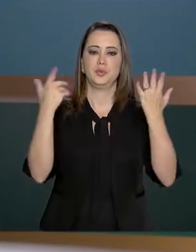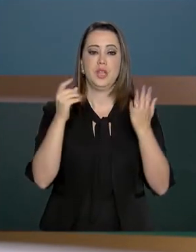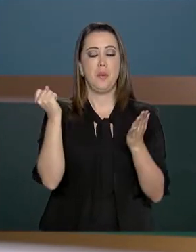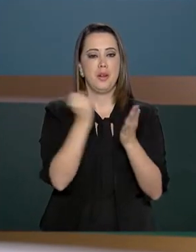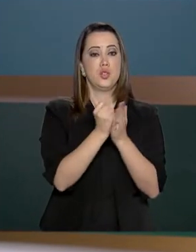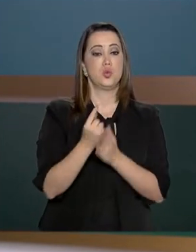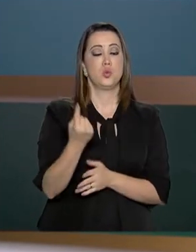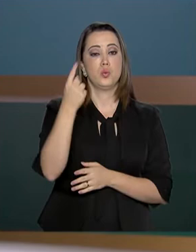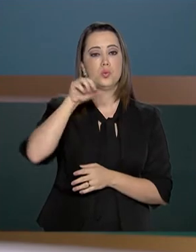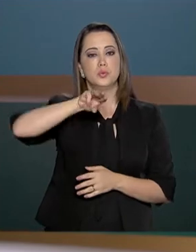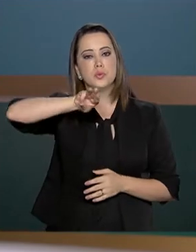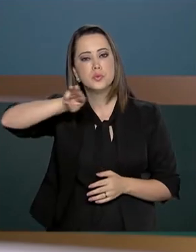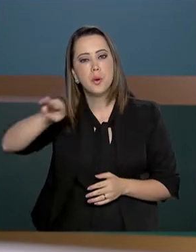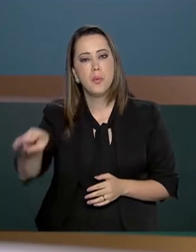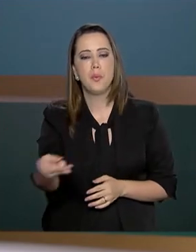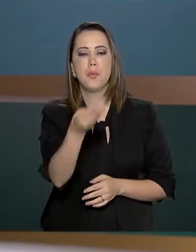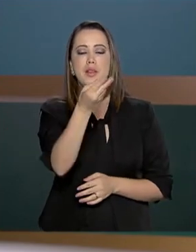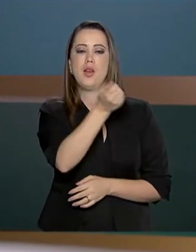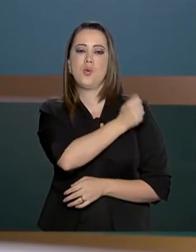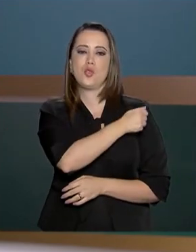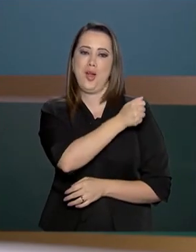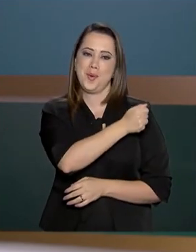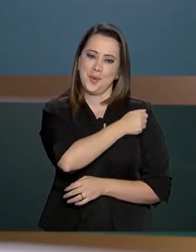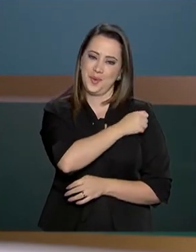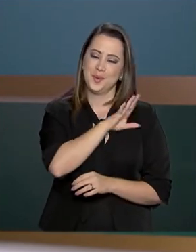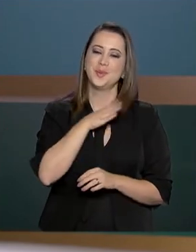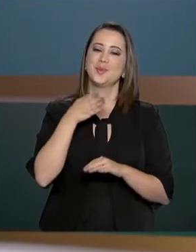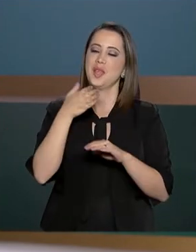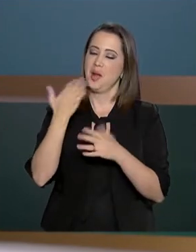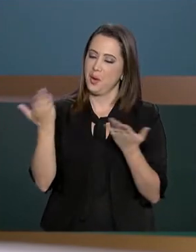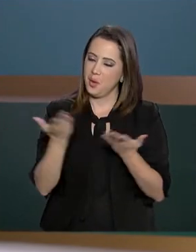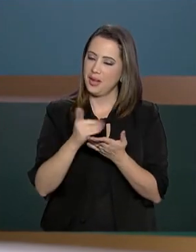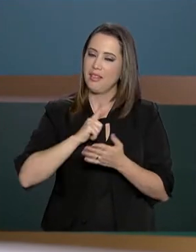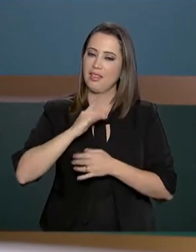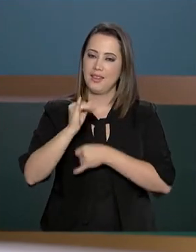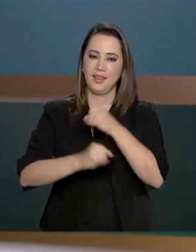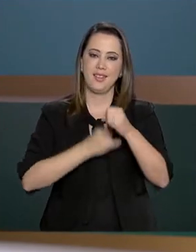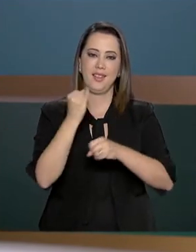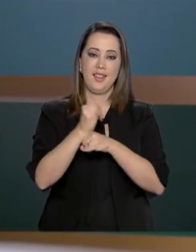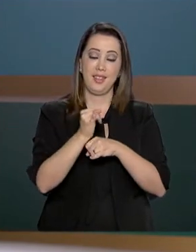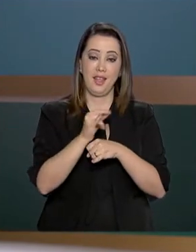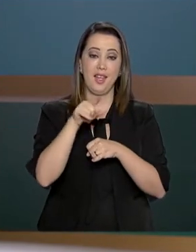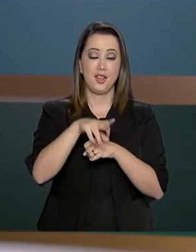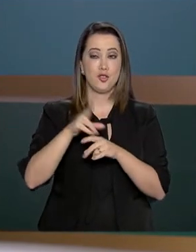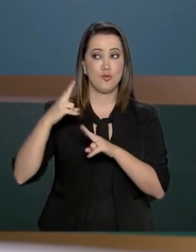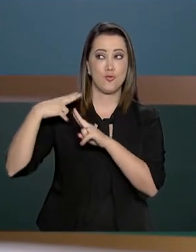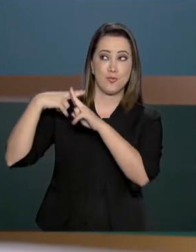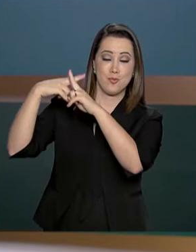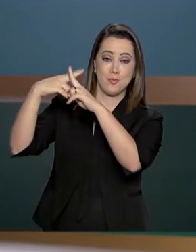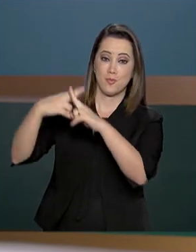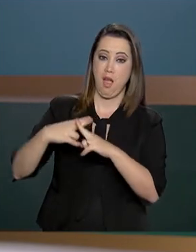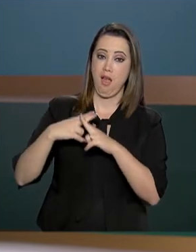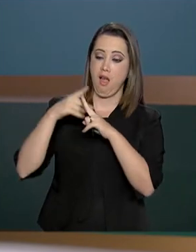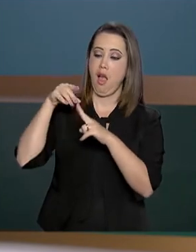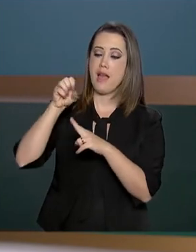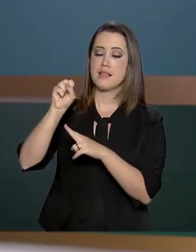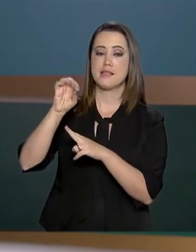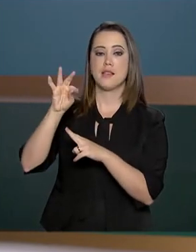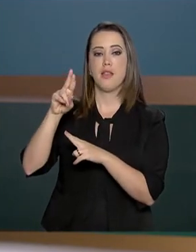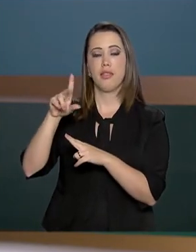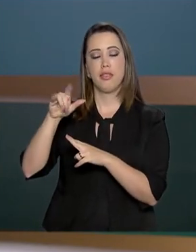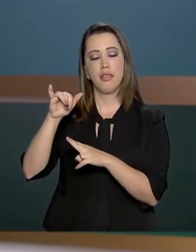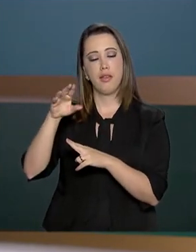comemorar a marca de um milhão de estudantes com acesso à internet banda larga via satélite pelo programa